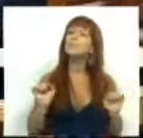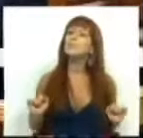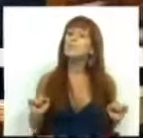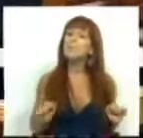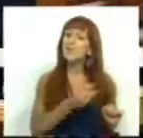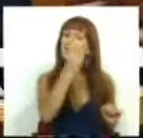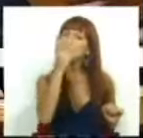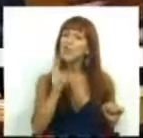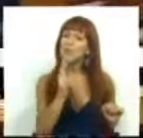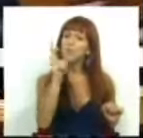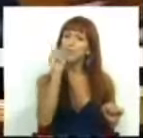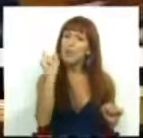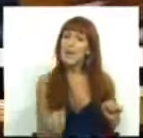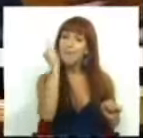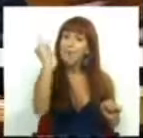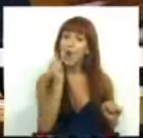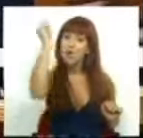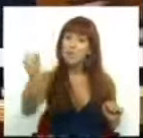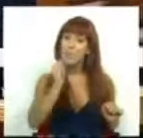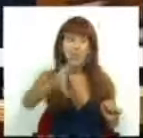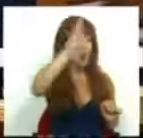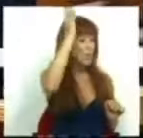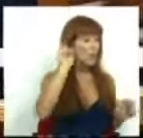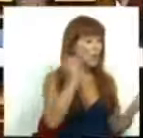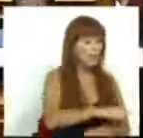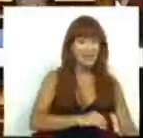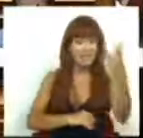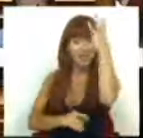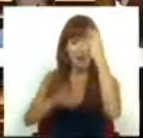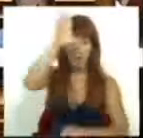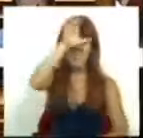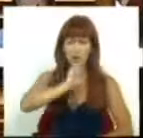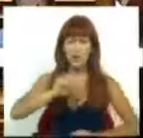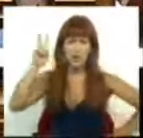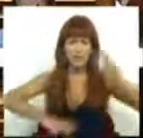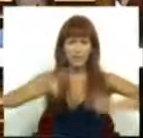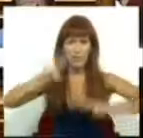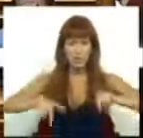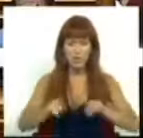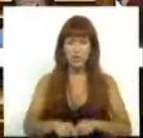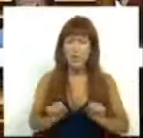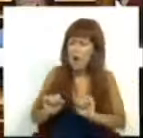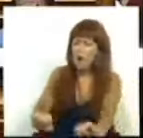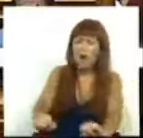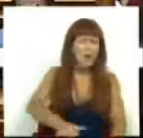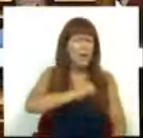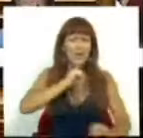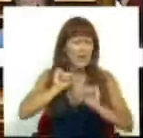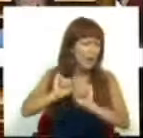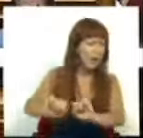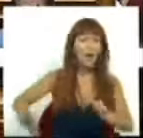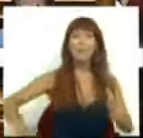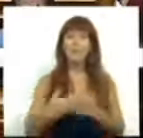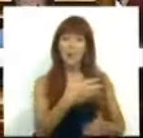ainda três aumentos de impostos em três conferências de imprensa no Ministério das Finanças. E a recusa permanente das